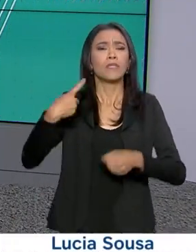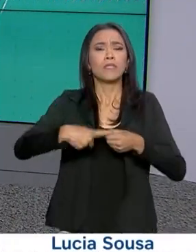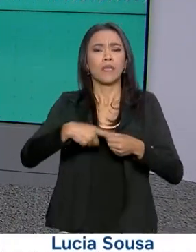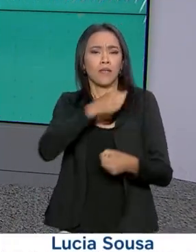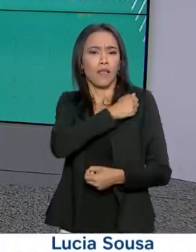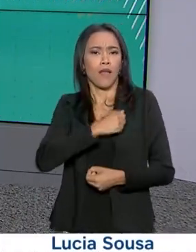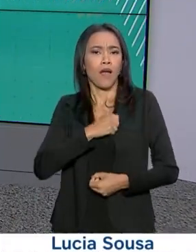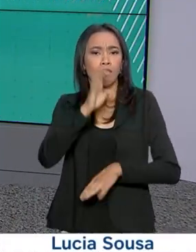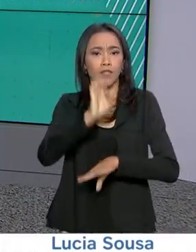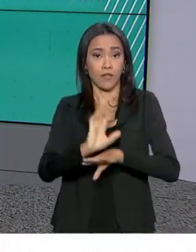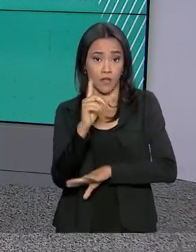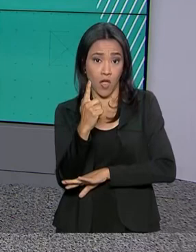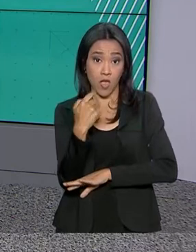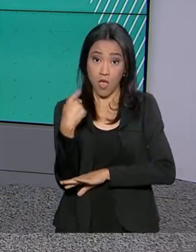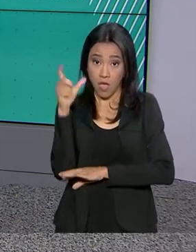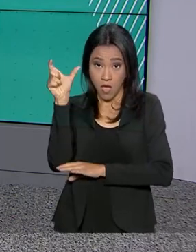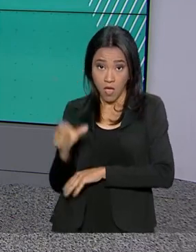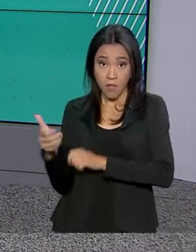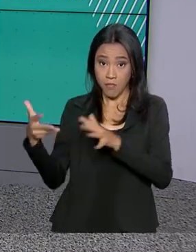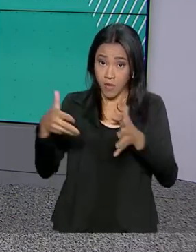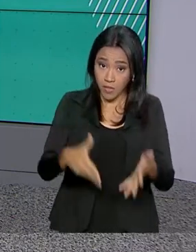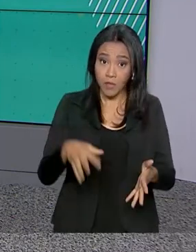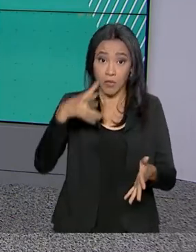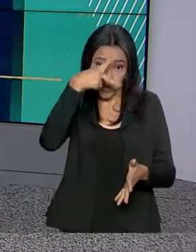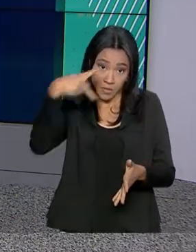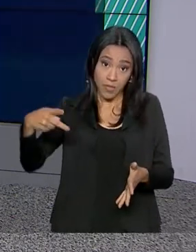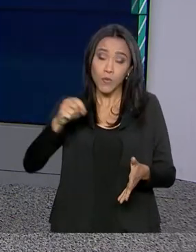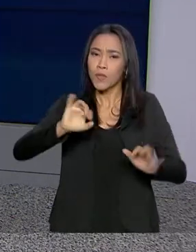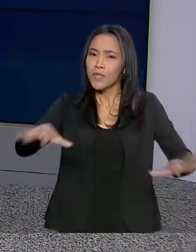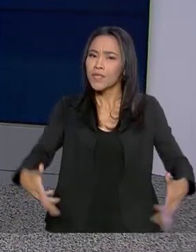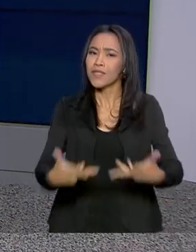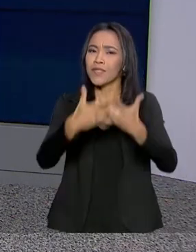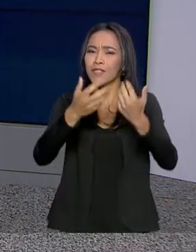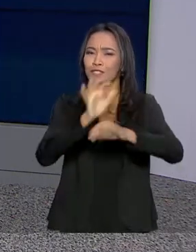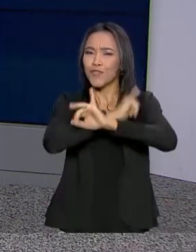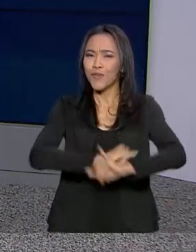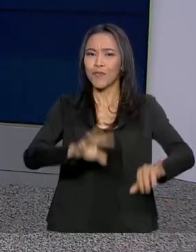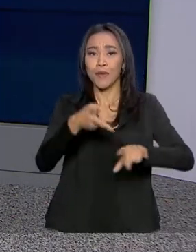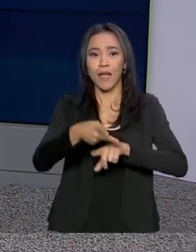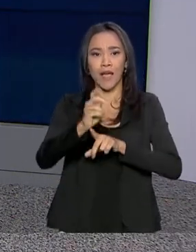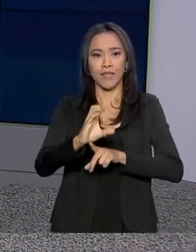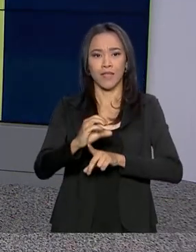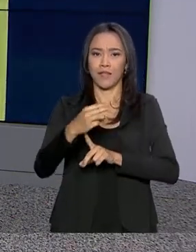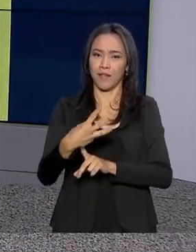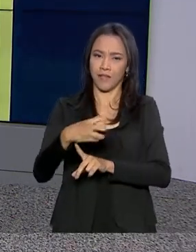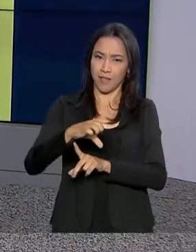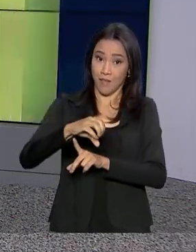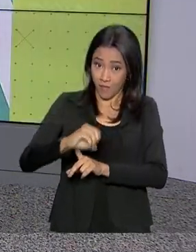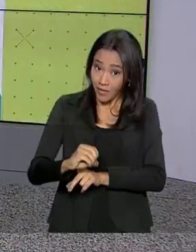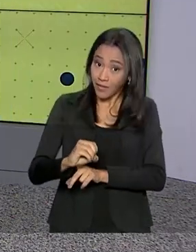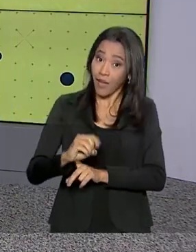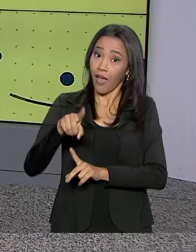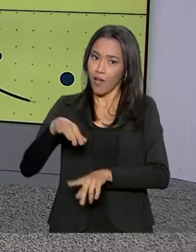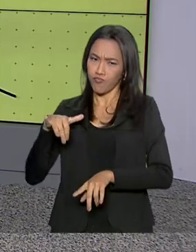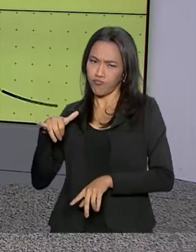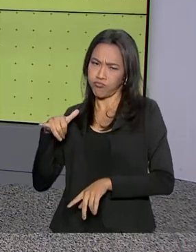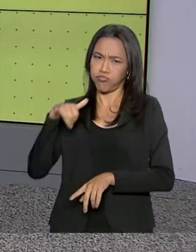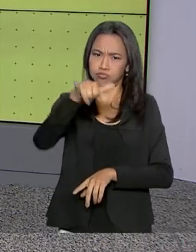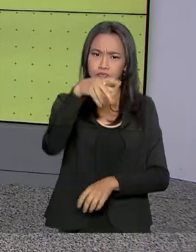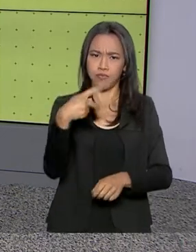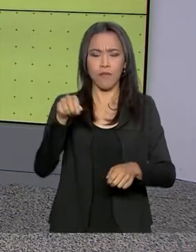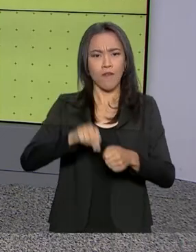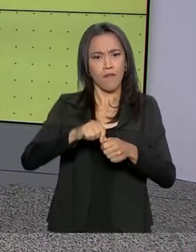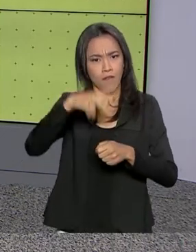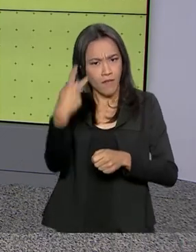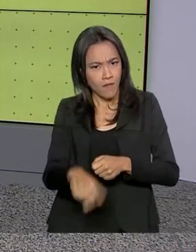Anápolis, em Goiás. Ele participa neste momento da cerimônia de lançamento do KC-390, a aeronave fabricada